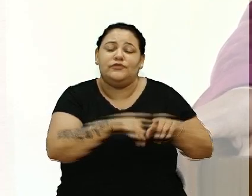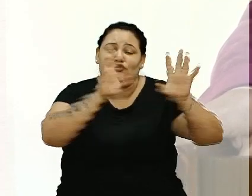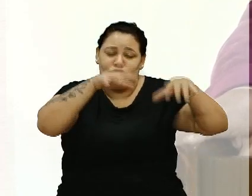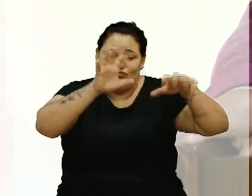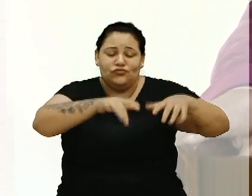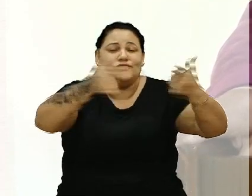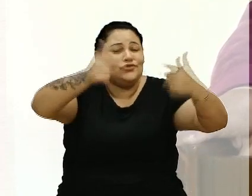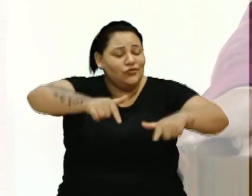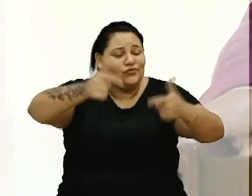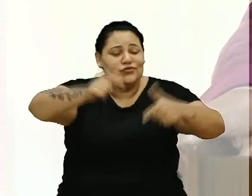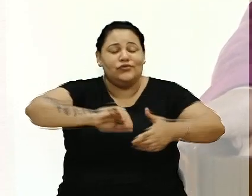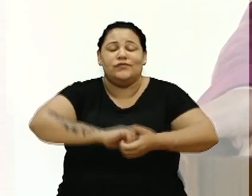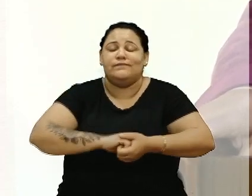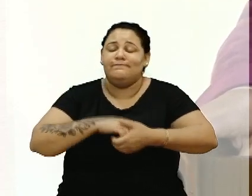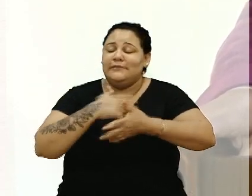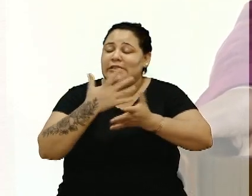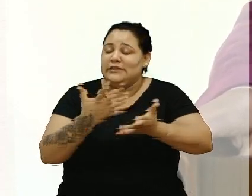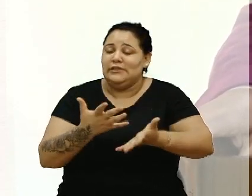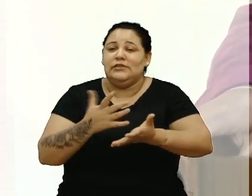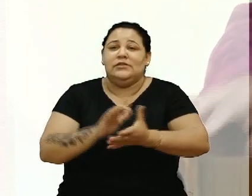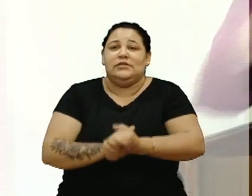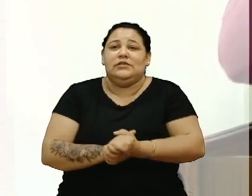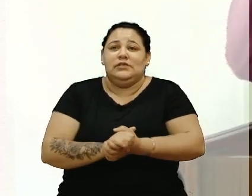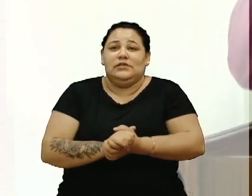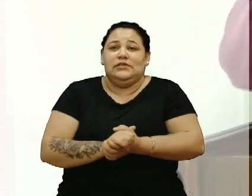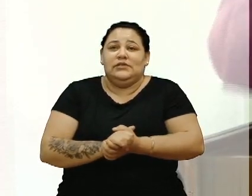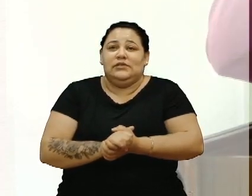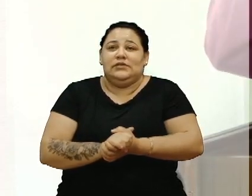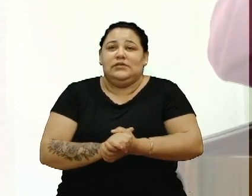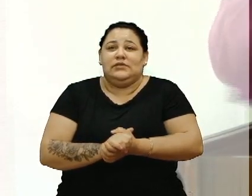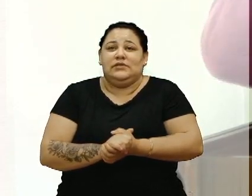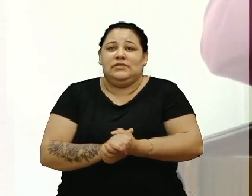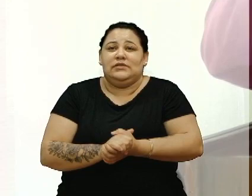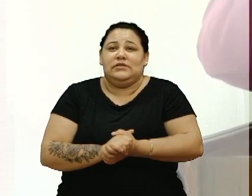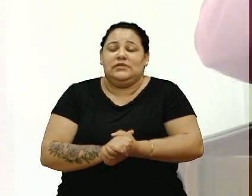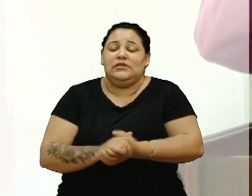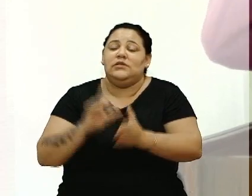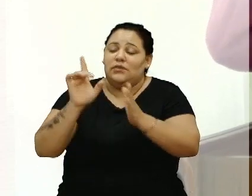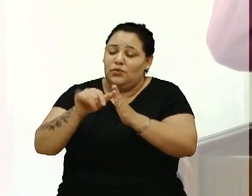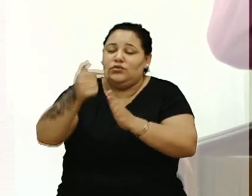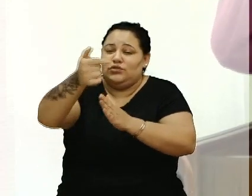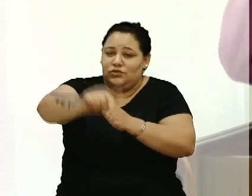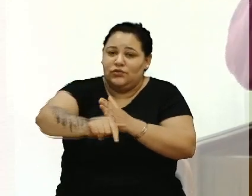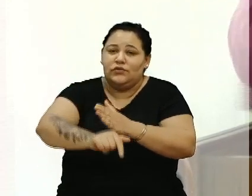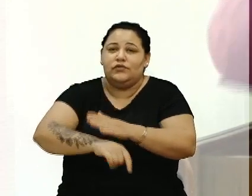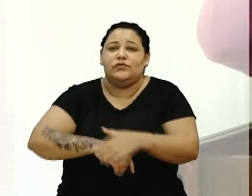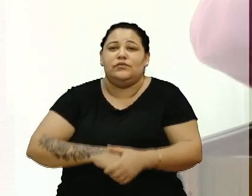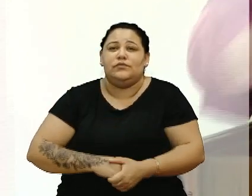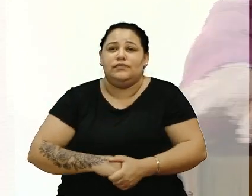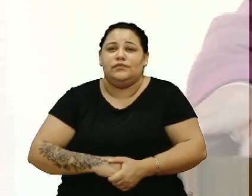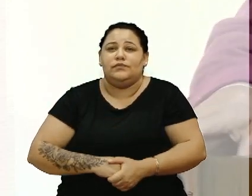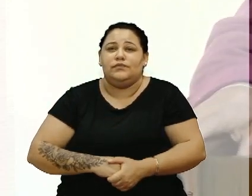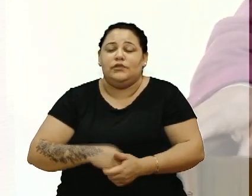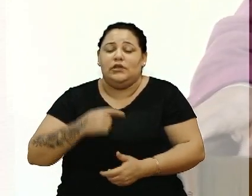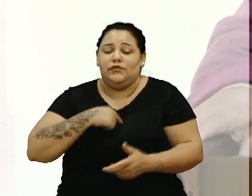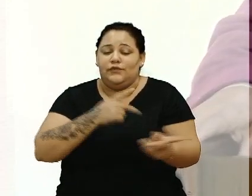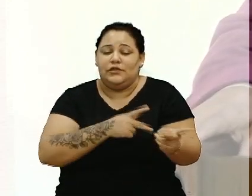eu fico, tive depois, mais que uma vez, no abrigo,